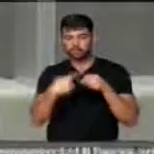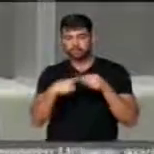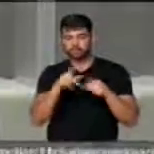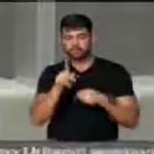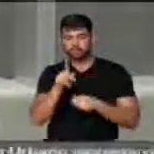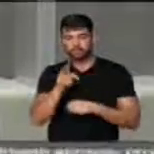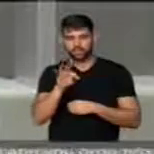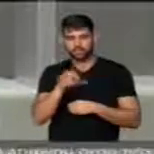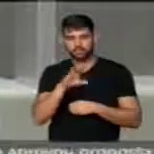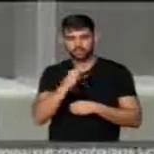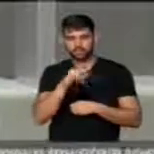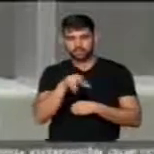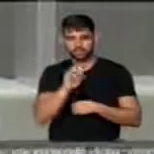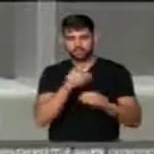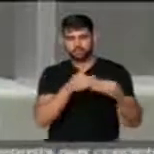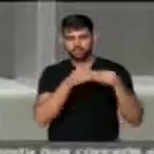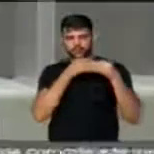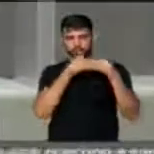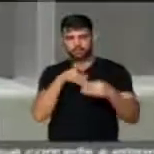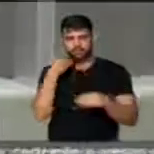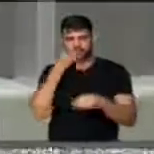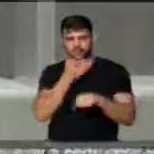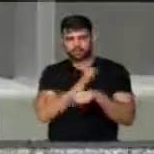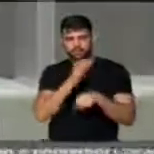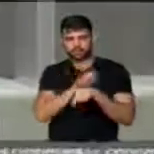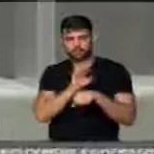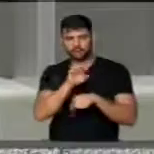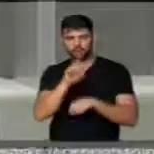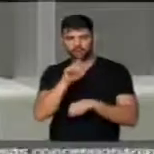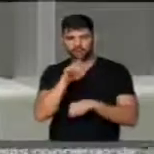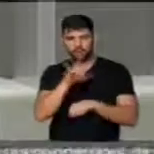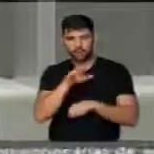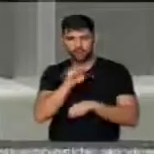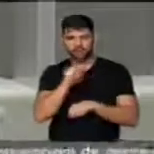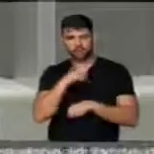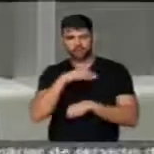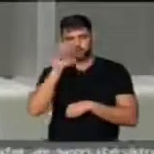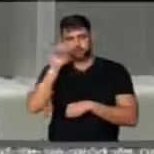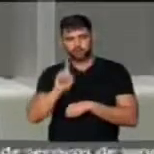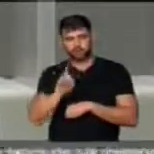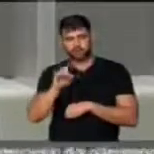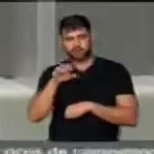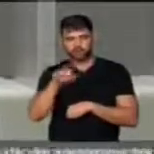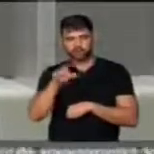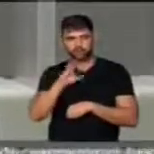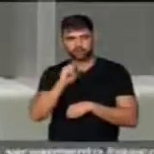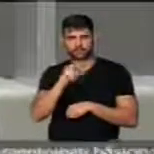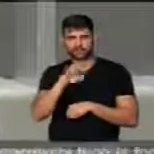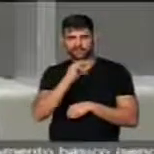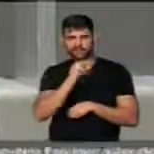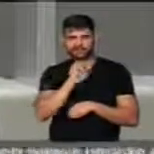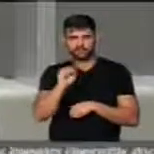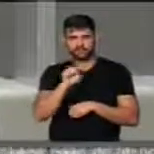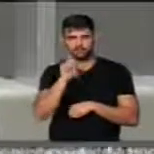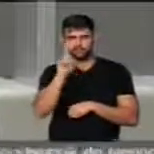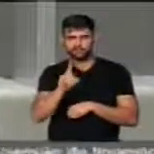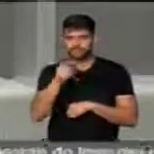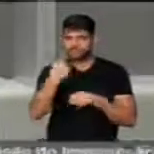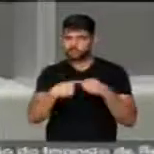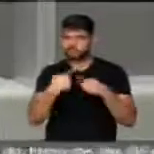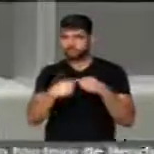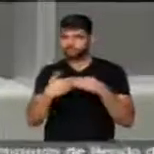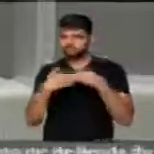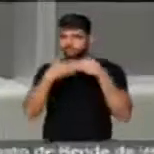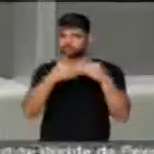patrocínio, até levei um deputado estadual, Deirão Amarra, com os diretores da Santa Casas, daquela cidade.